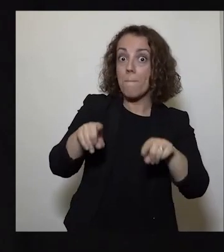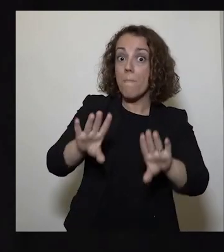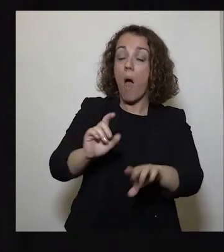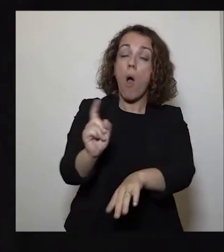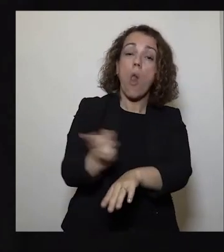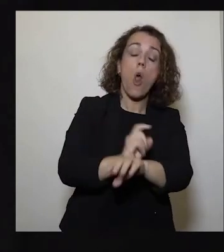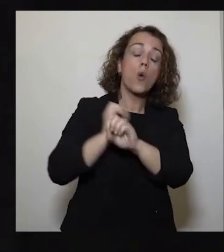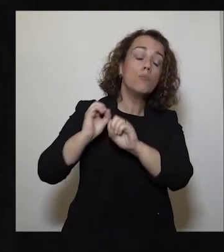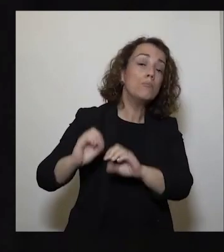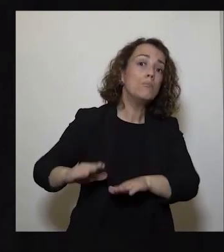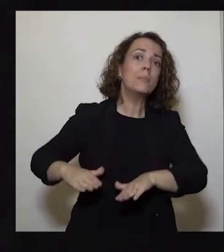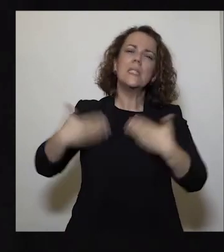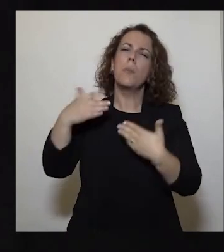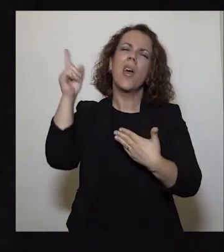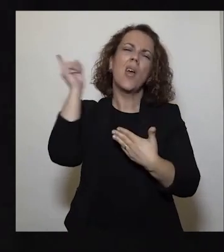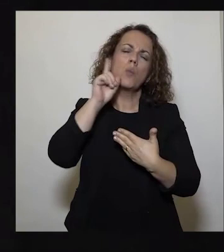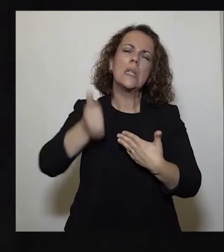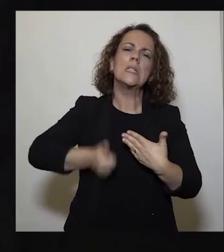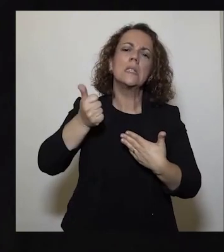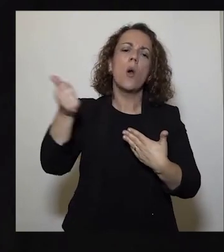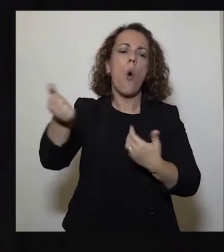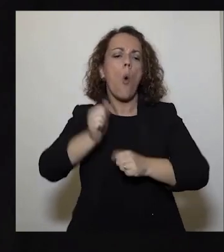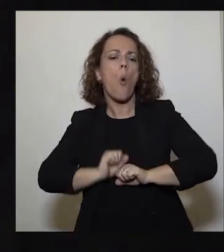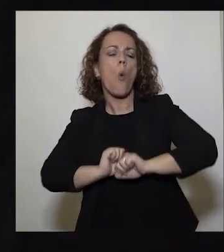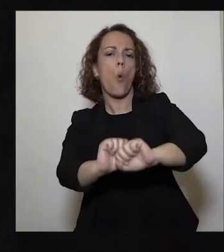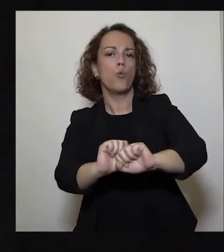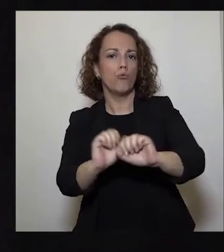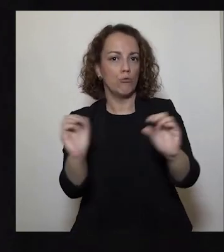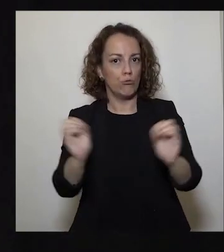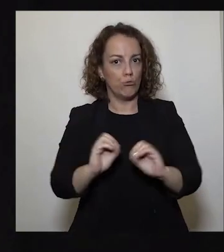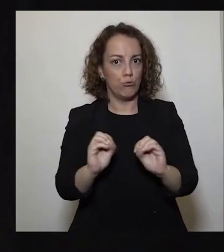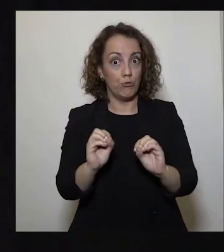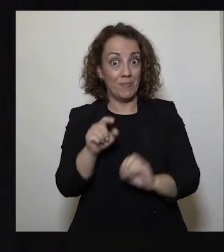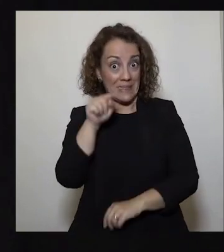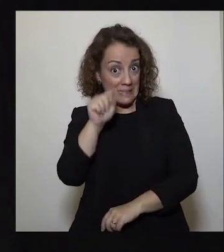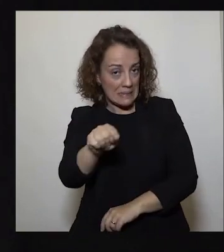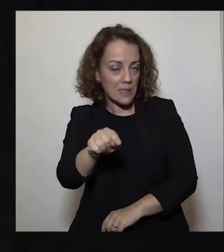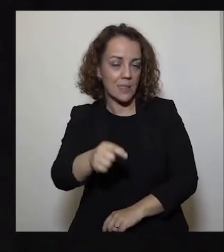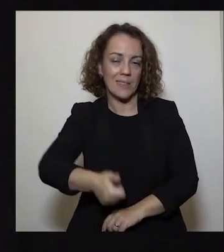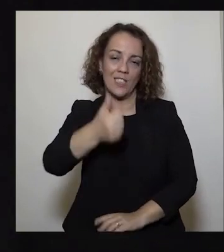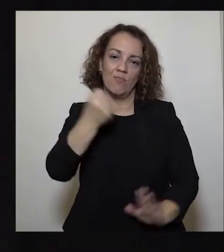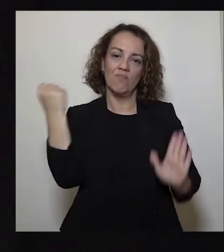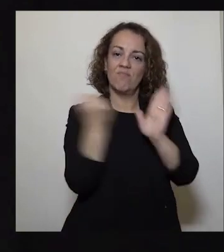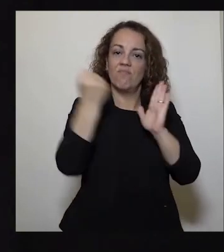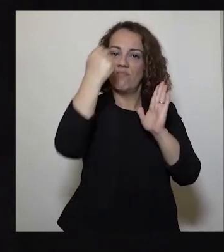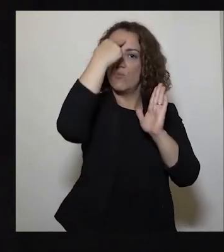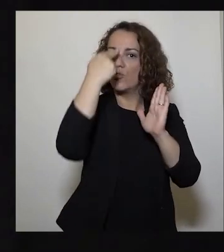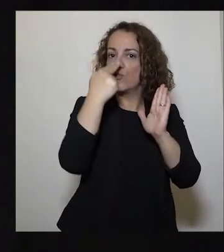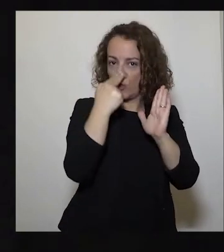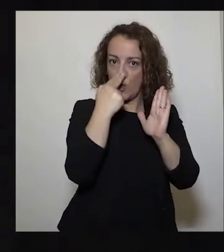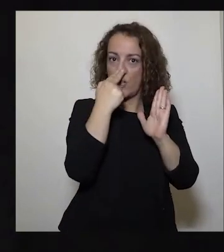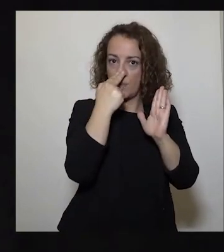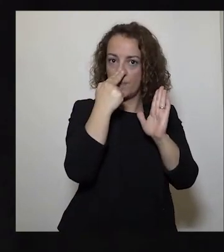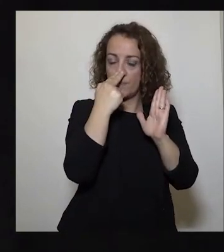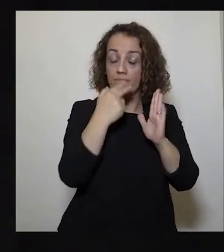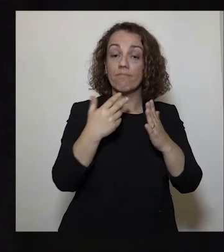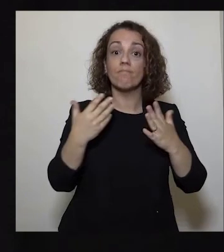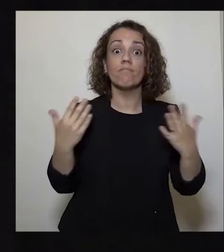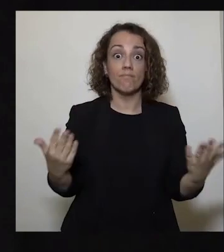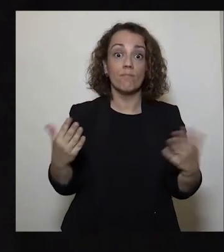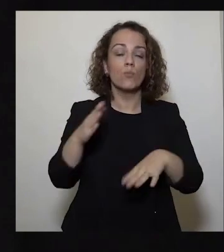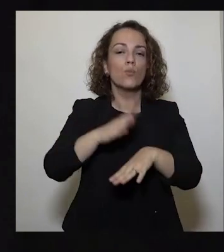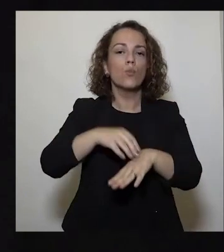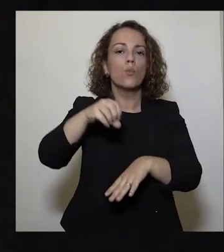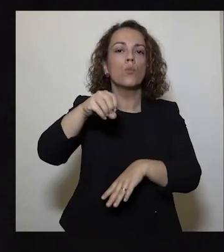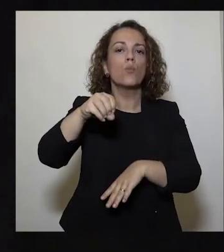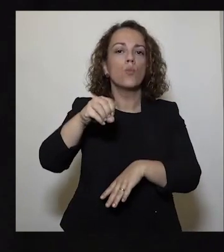primeiro e decisivo momento, não se opuseram. E é isso que ficará para a história. É fruto